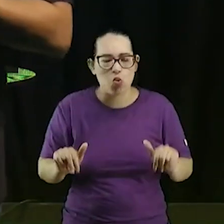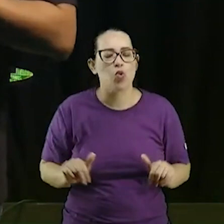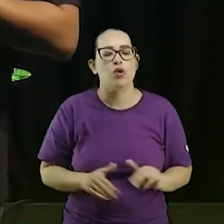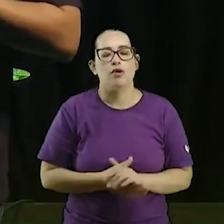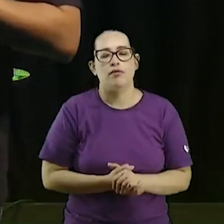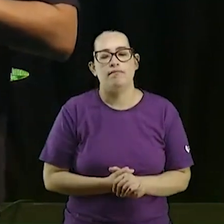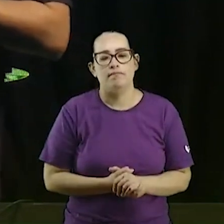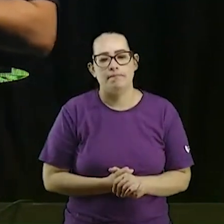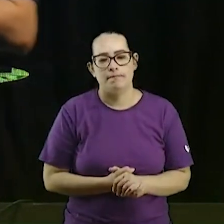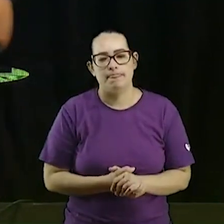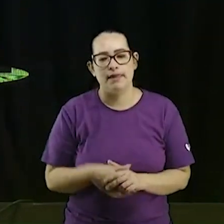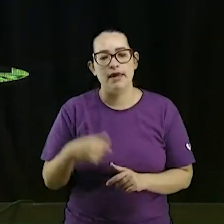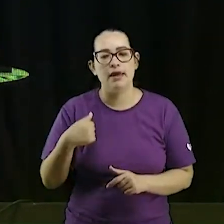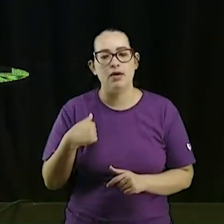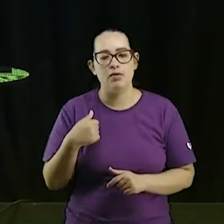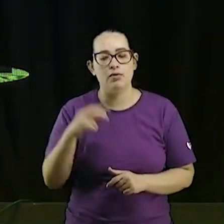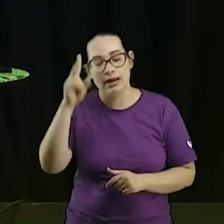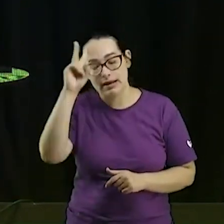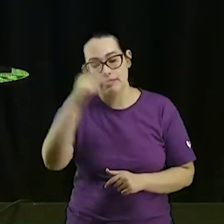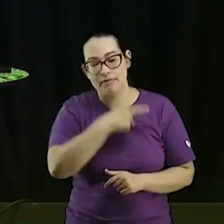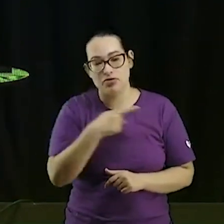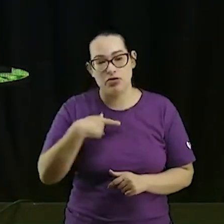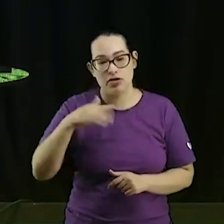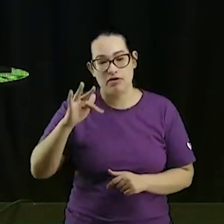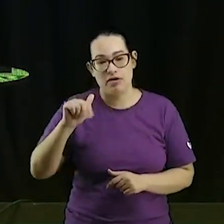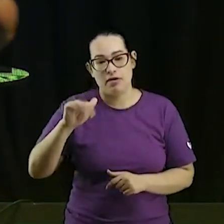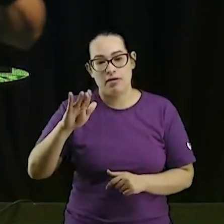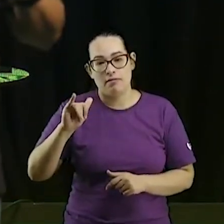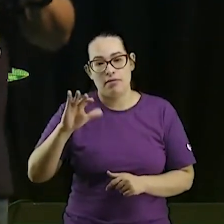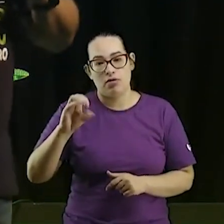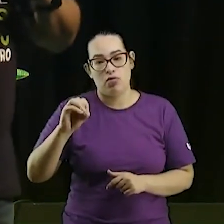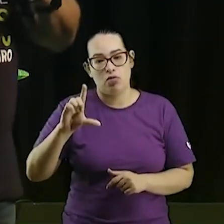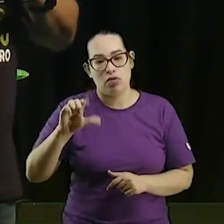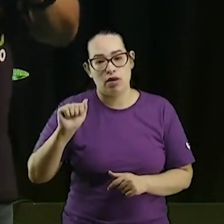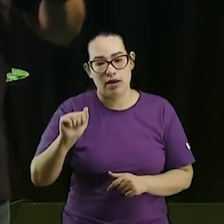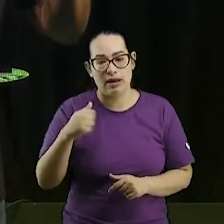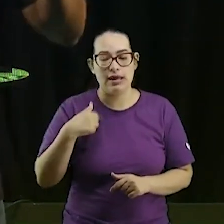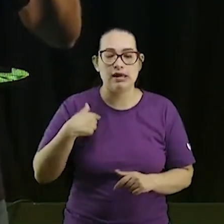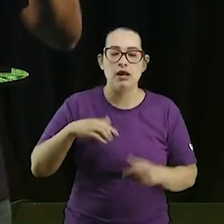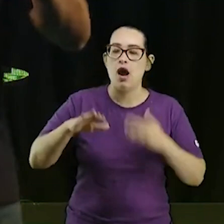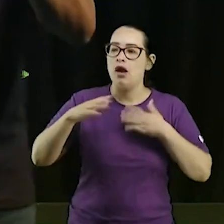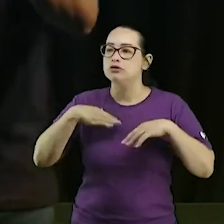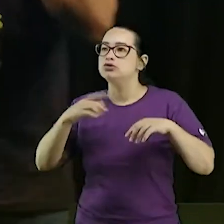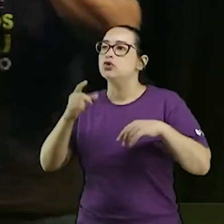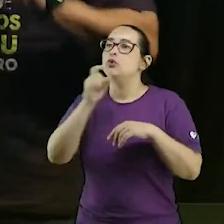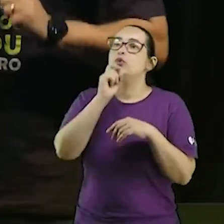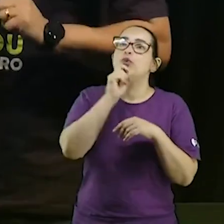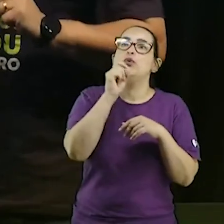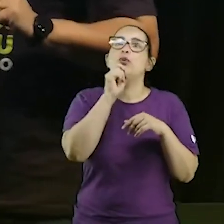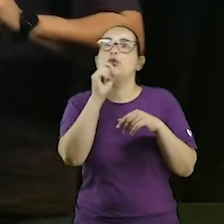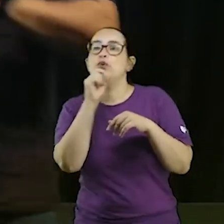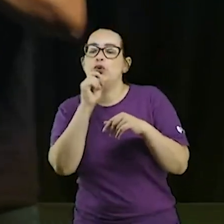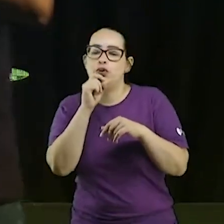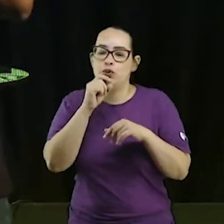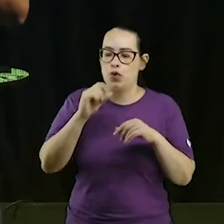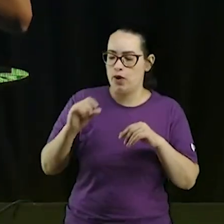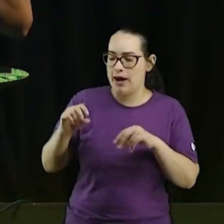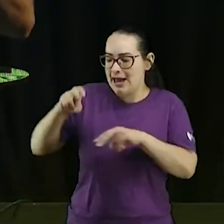me lembro da pastora Fabíola não tinha esse desconforto que a gente tem aqui de ar condicionado de cadeira fofinha